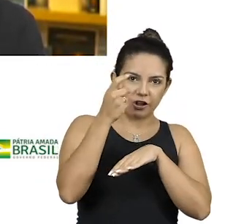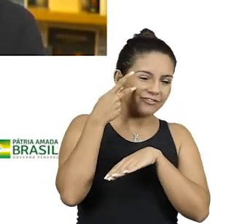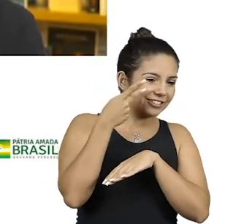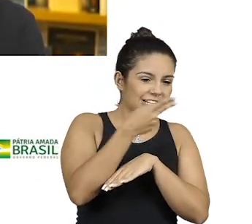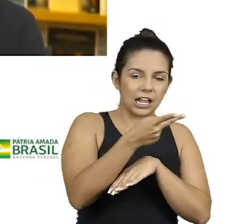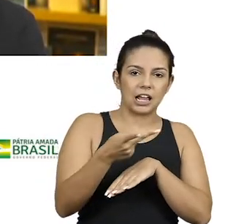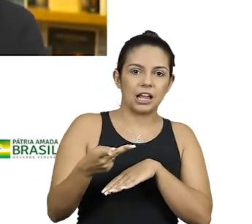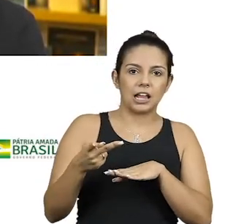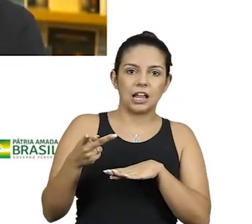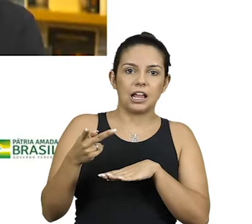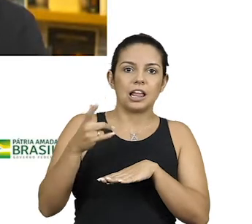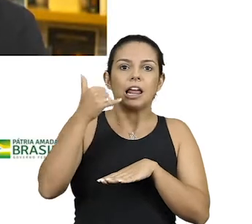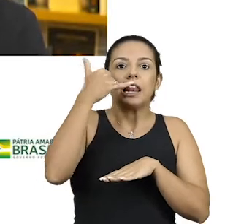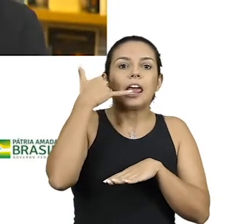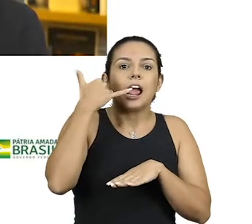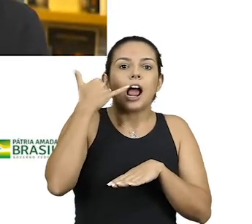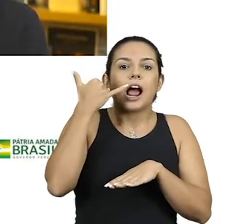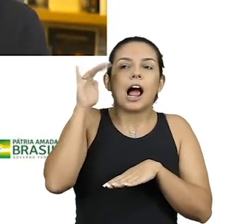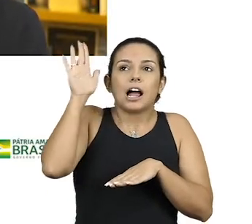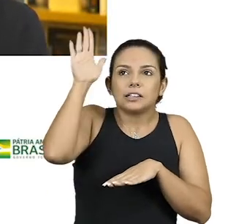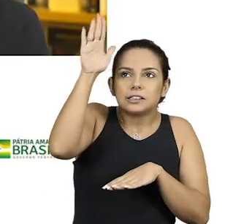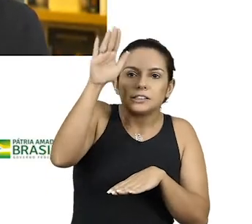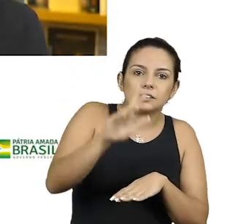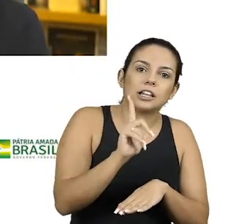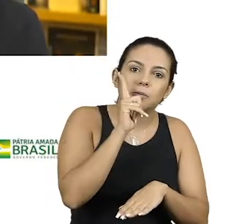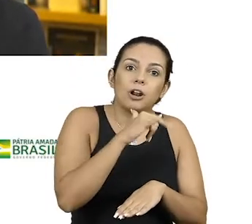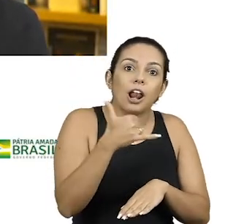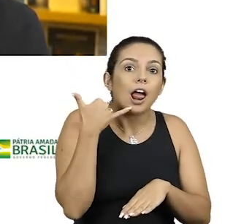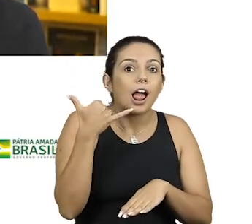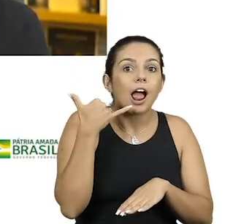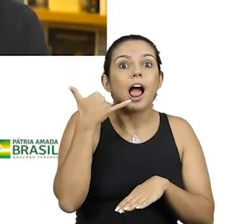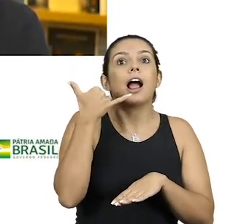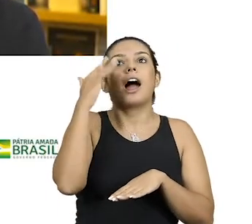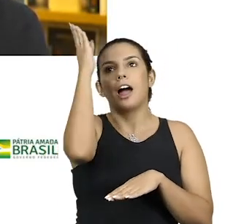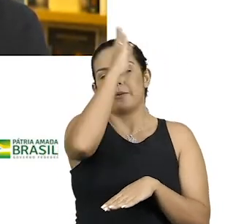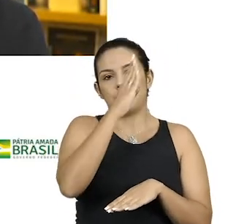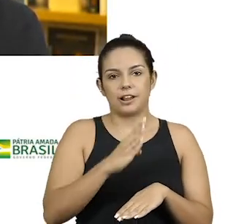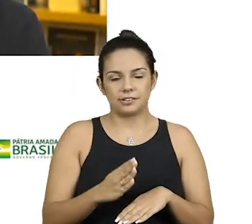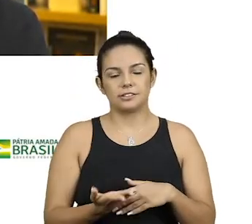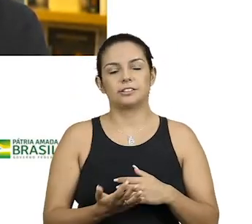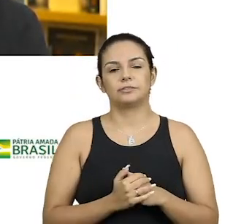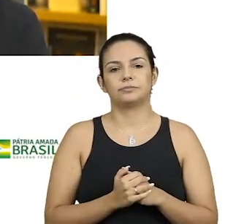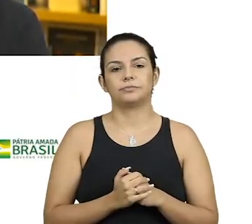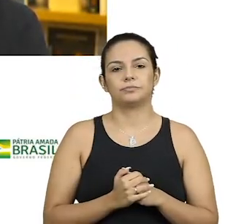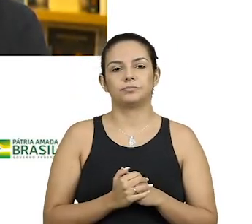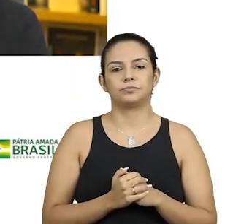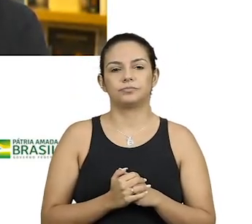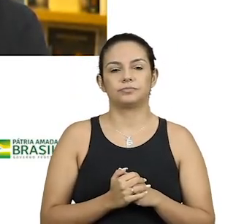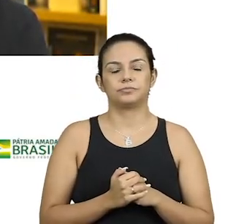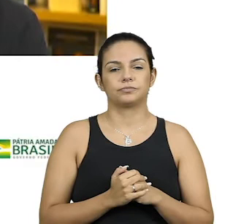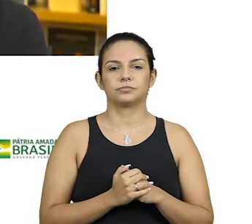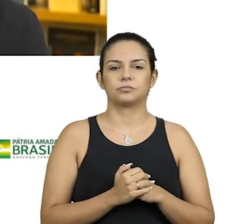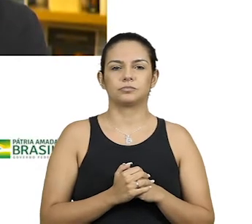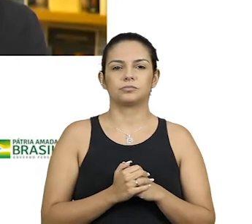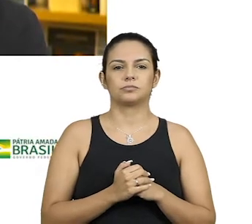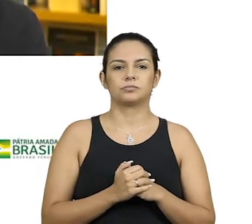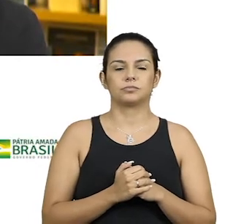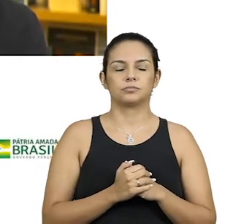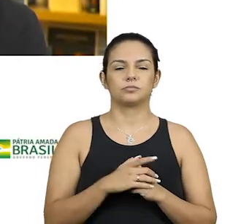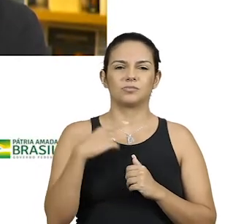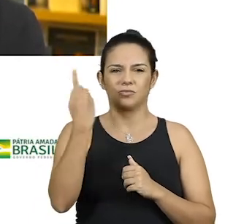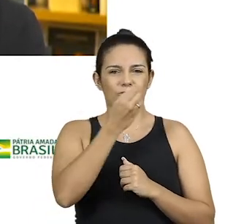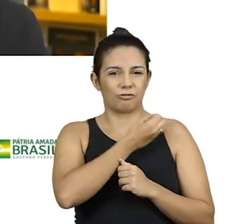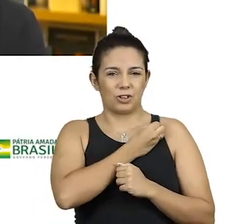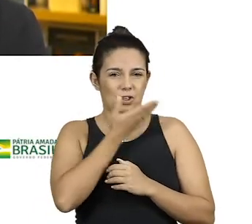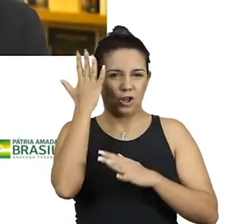Opa! Ainda tem isso! A questão é seguinte, a gente vivia num mundo de poucos recursos, hoje a gente vive num mundo